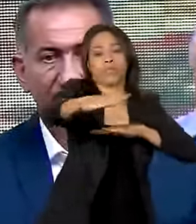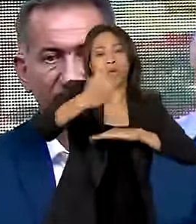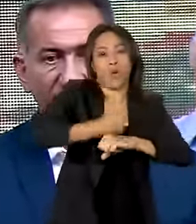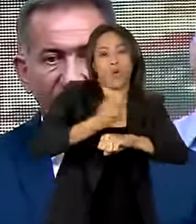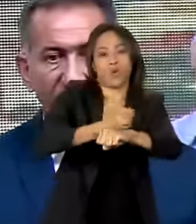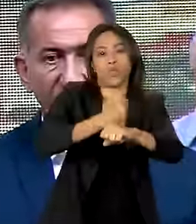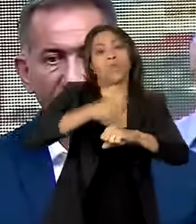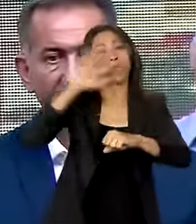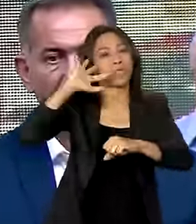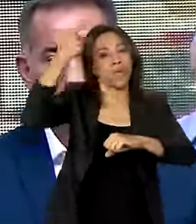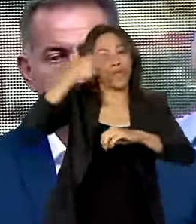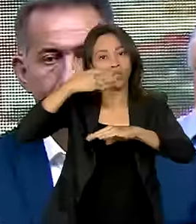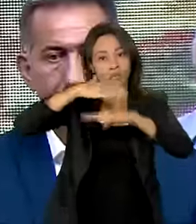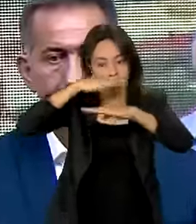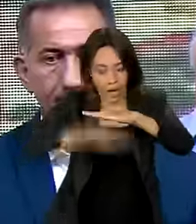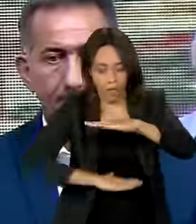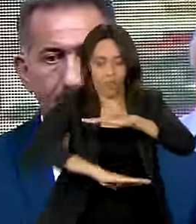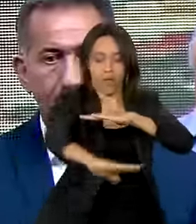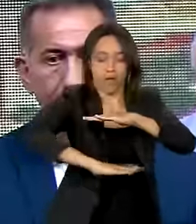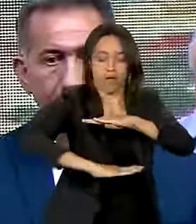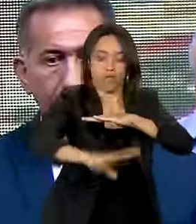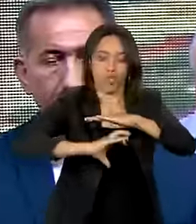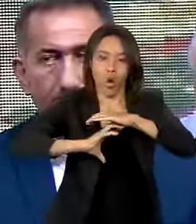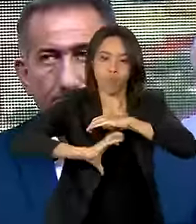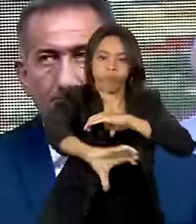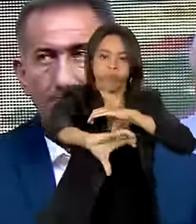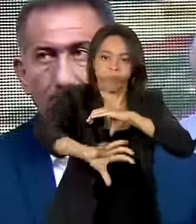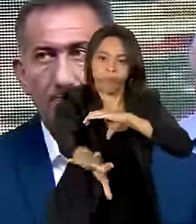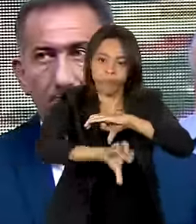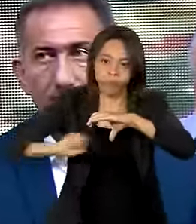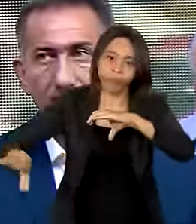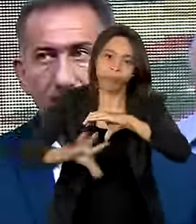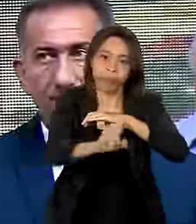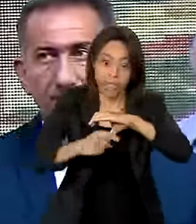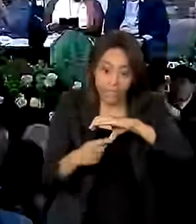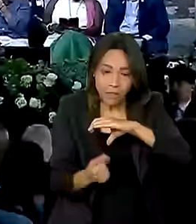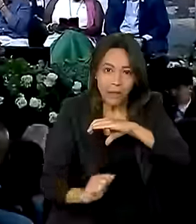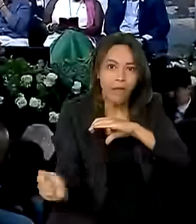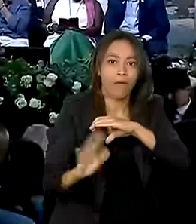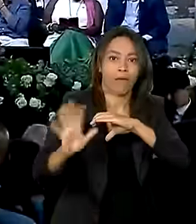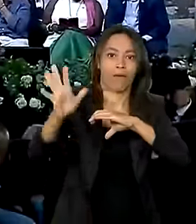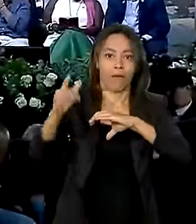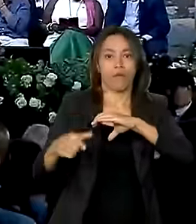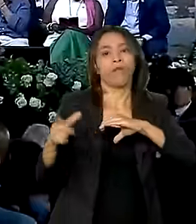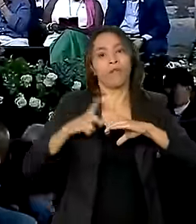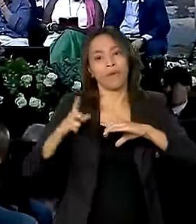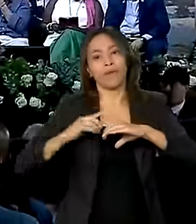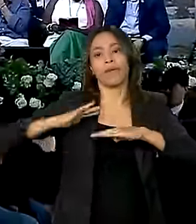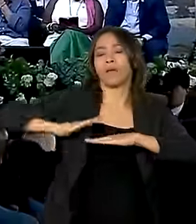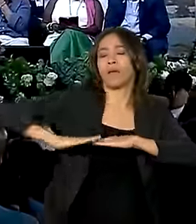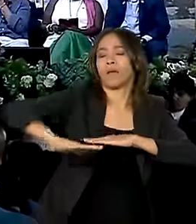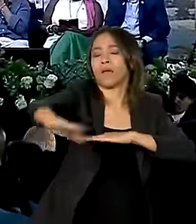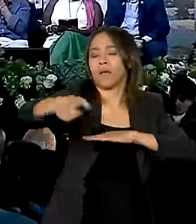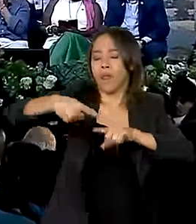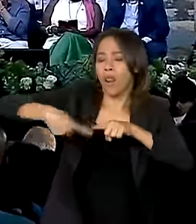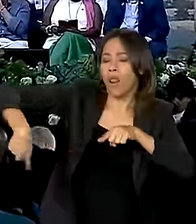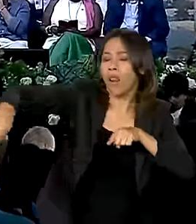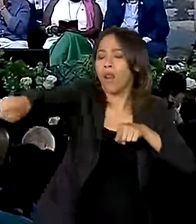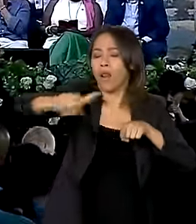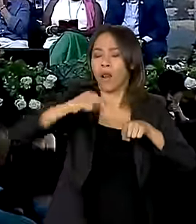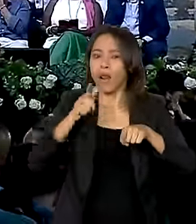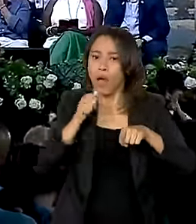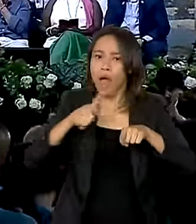a macro drenagem, que é a parte mais cara. Aí em cima vai ter, presidente, lago, quadra esportiva,